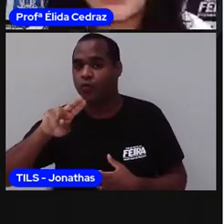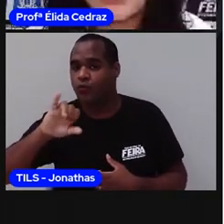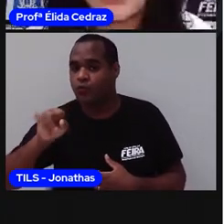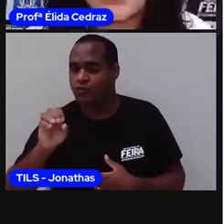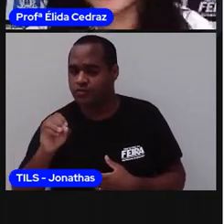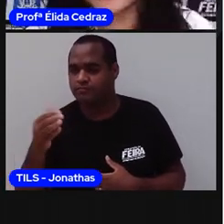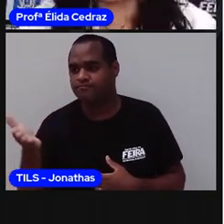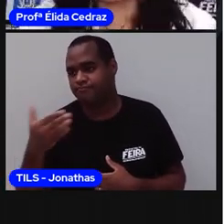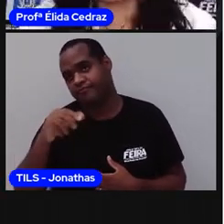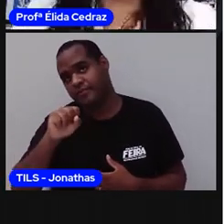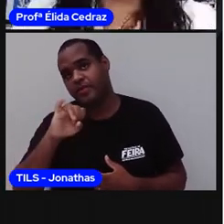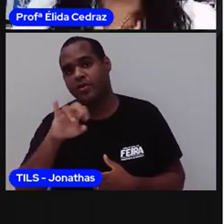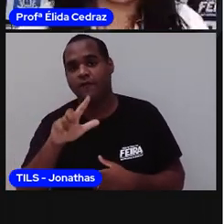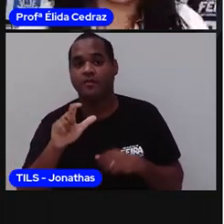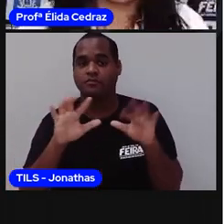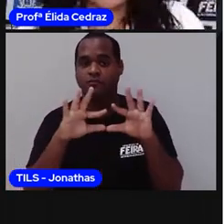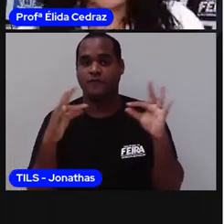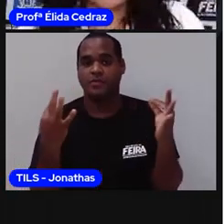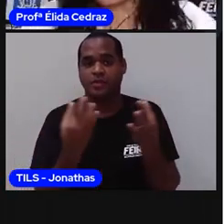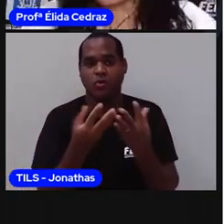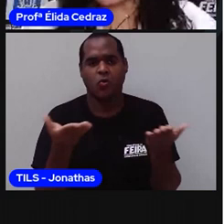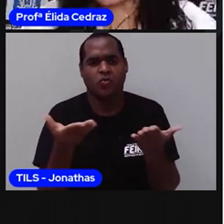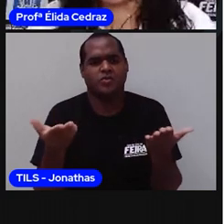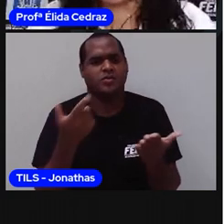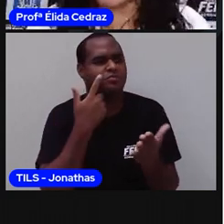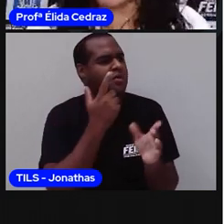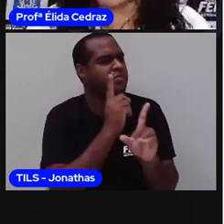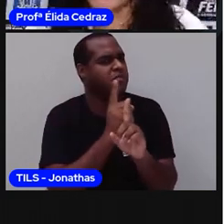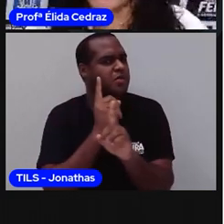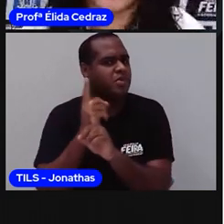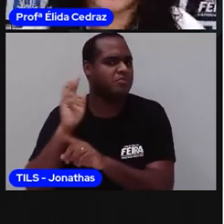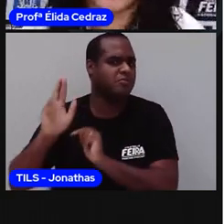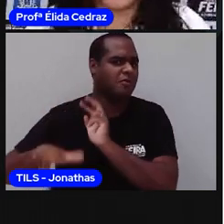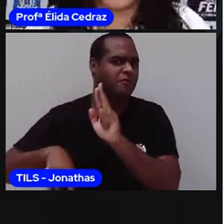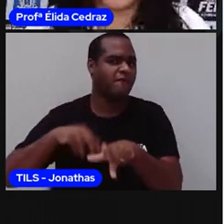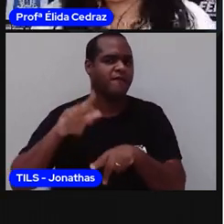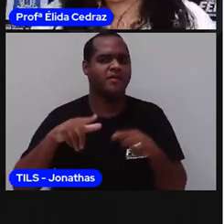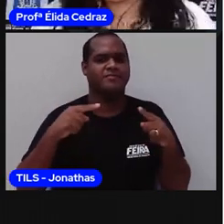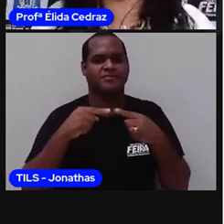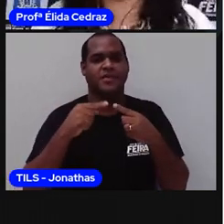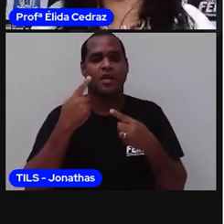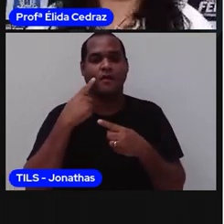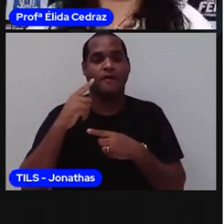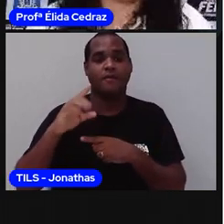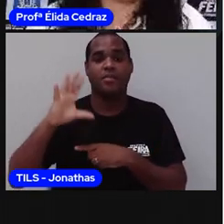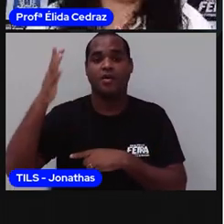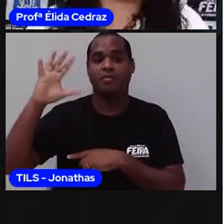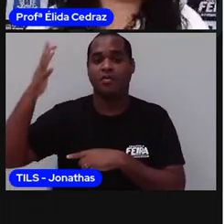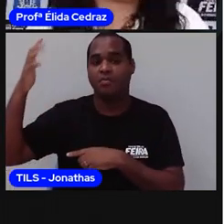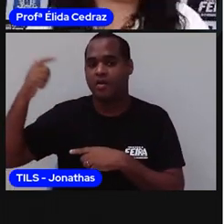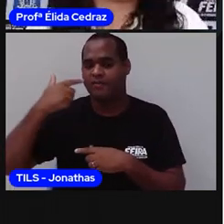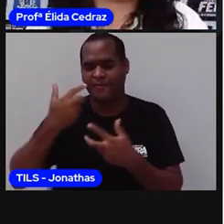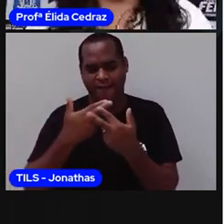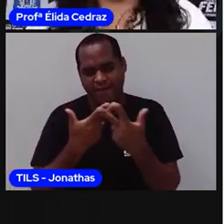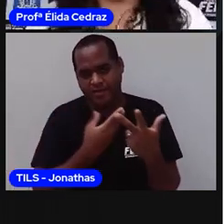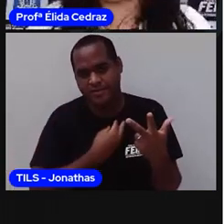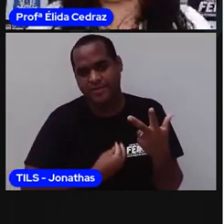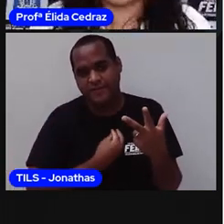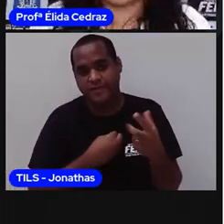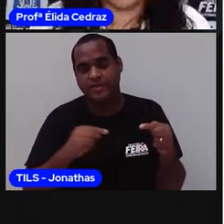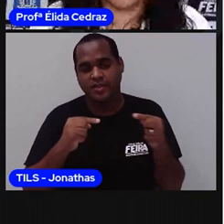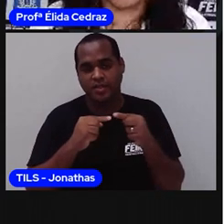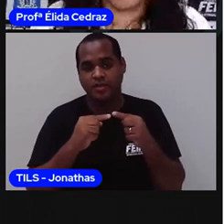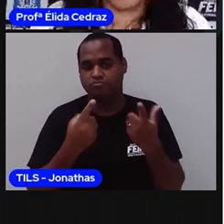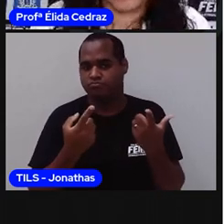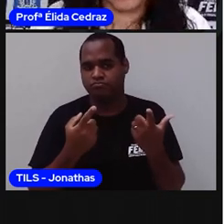famílias hoje em dia são muito diferentes e tem família de todo jeito. E às vezes, os irmãos também têm os